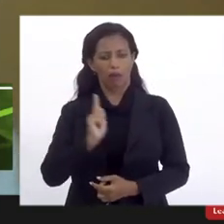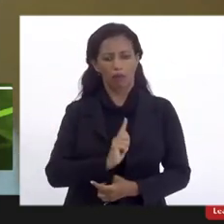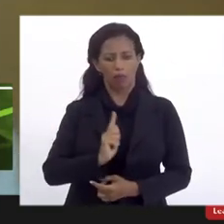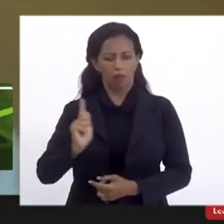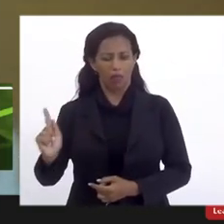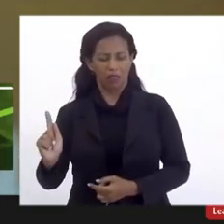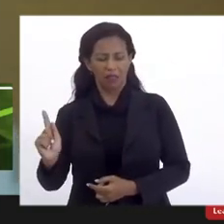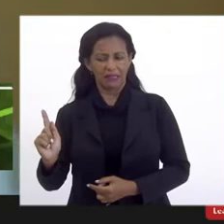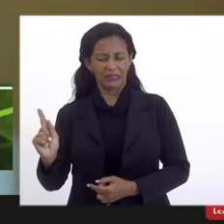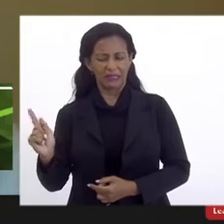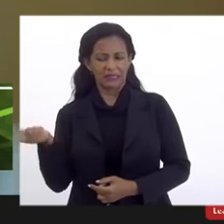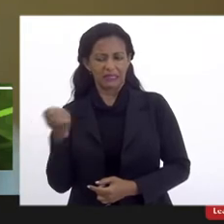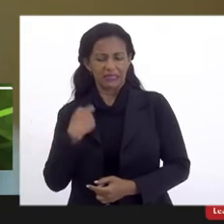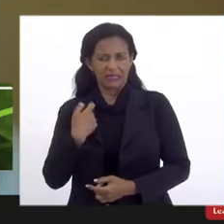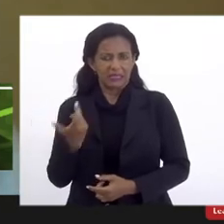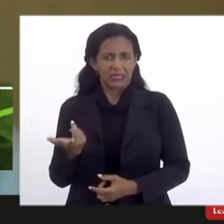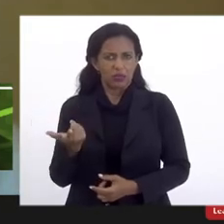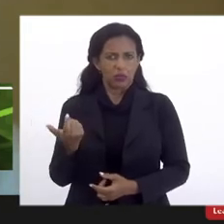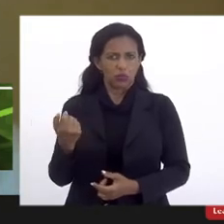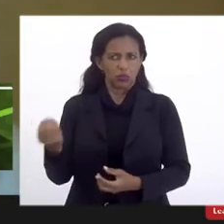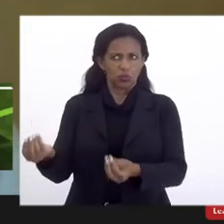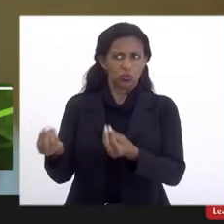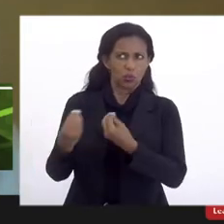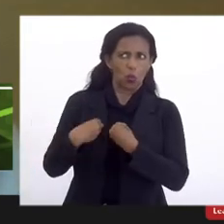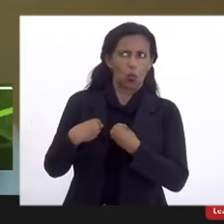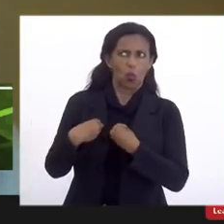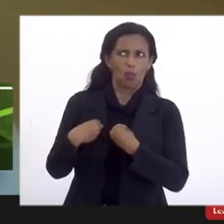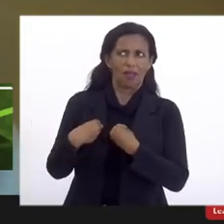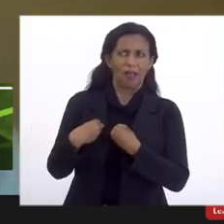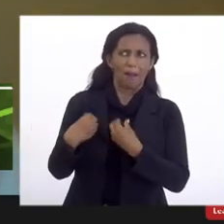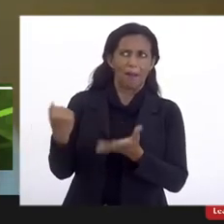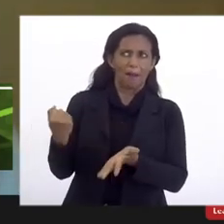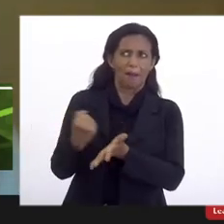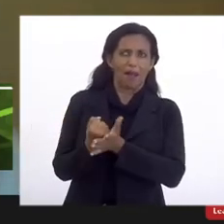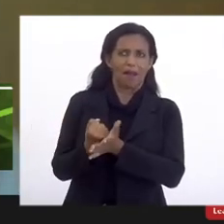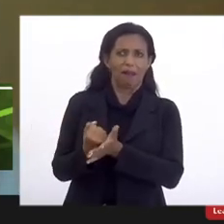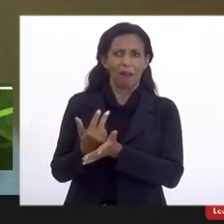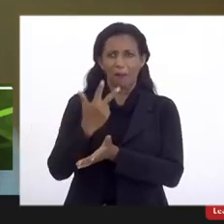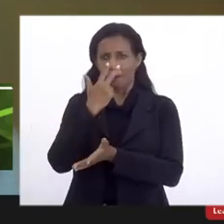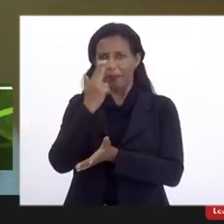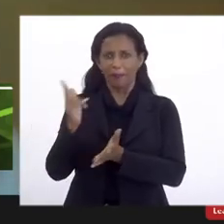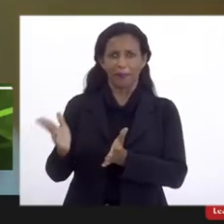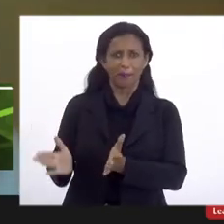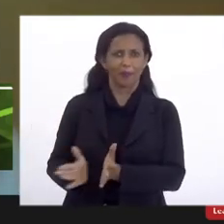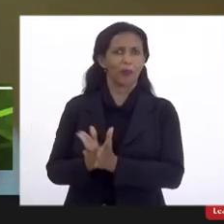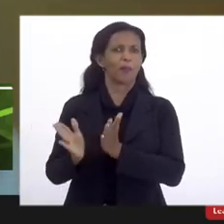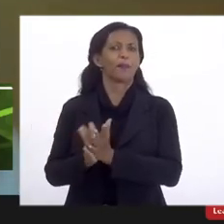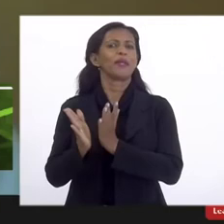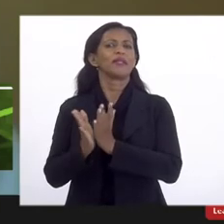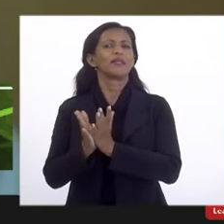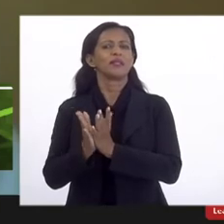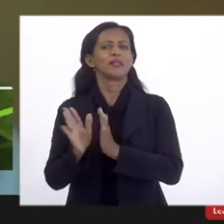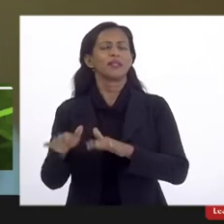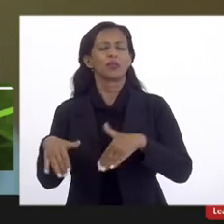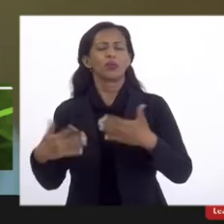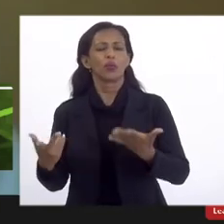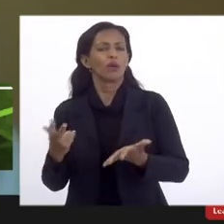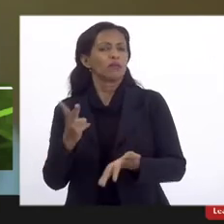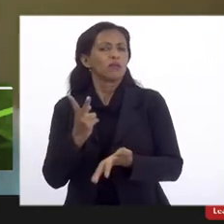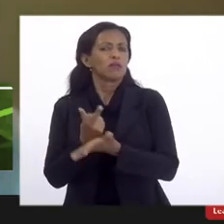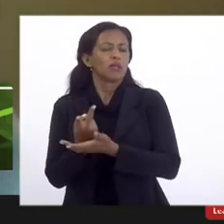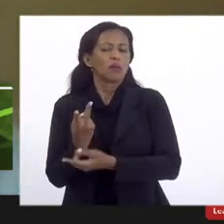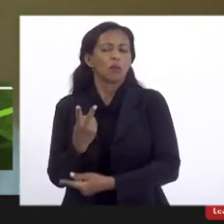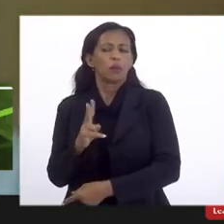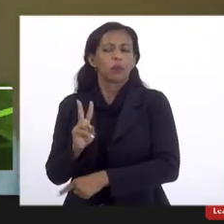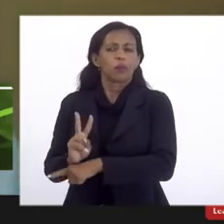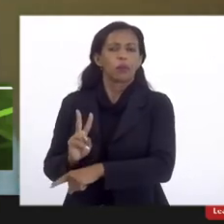taxam, nos jogam uma pecha da pobreza. Enquanto eu sempre defendi muito aqui